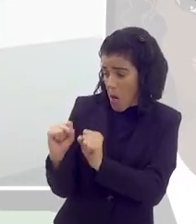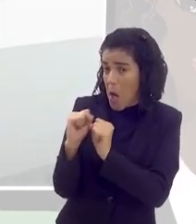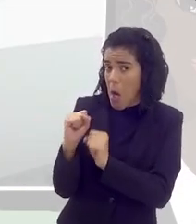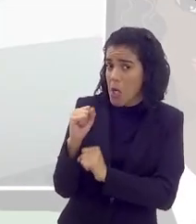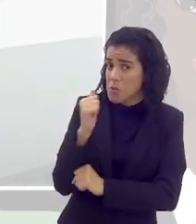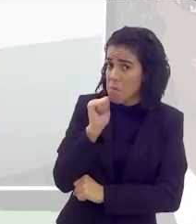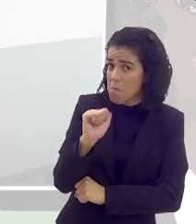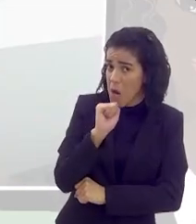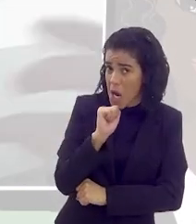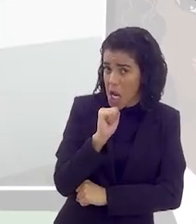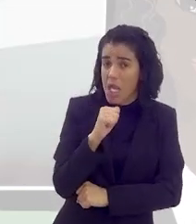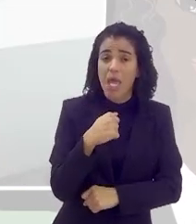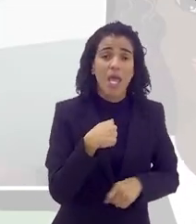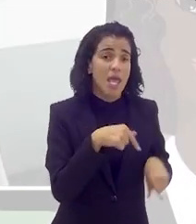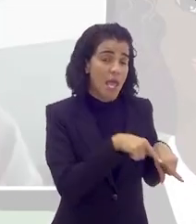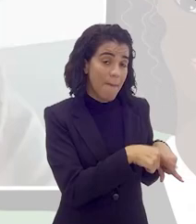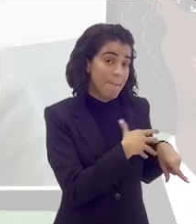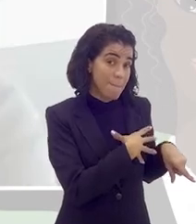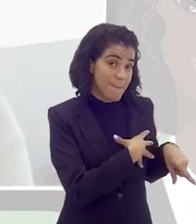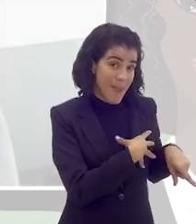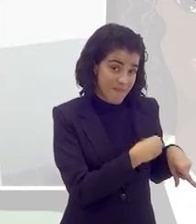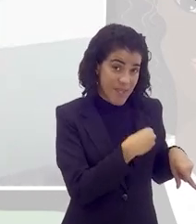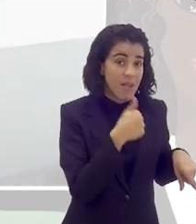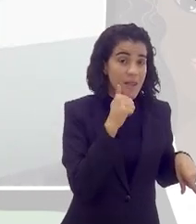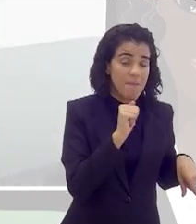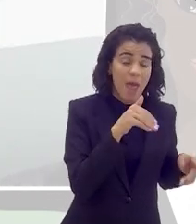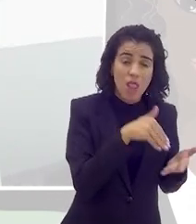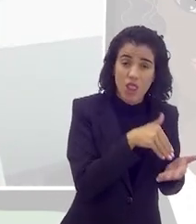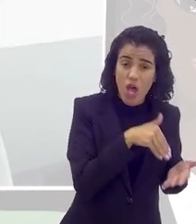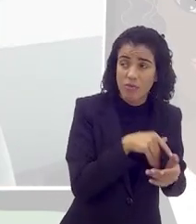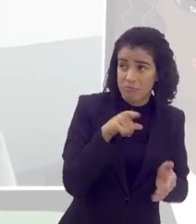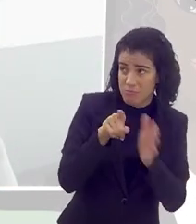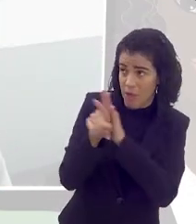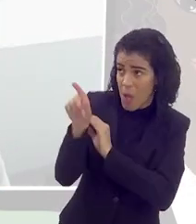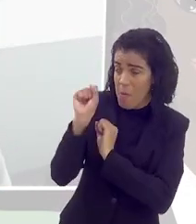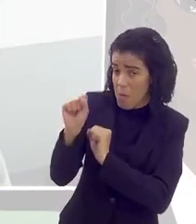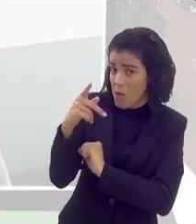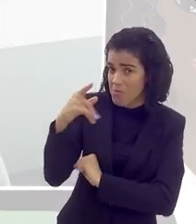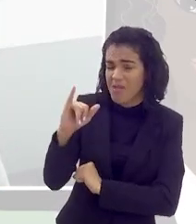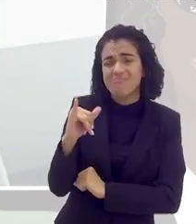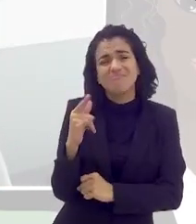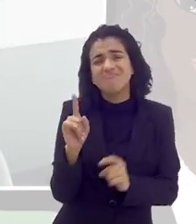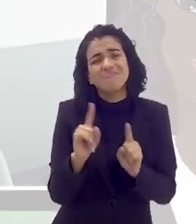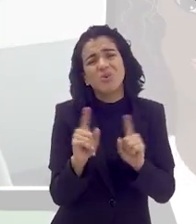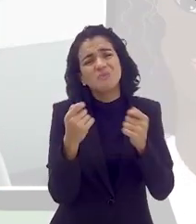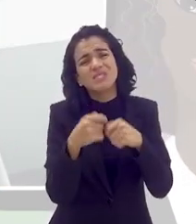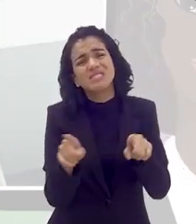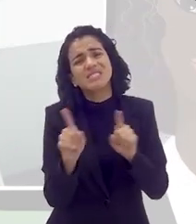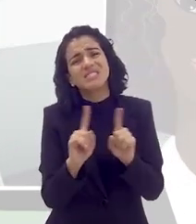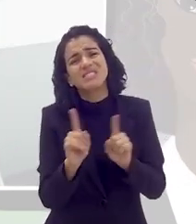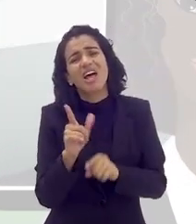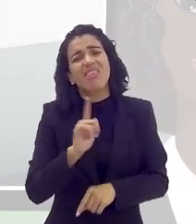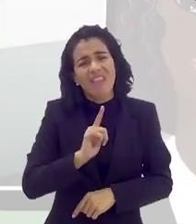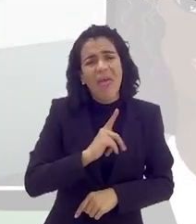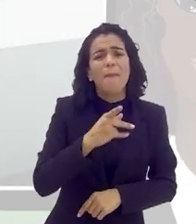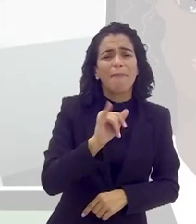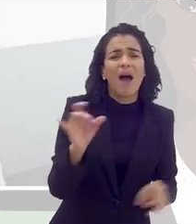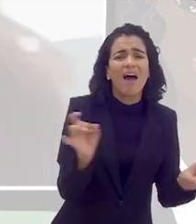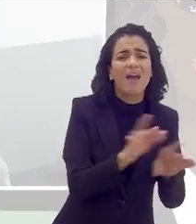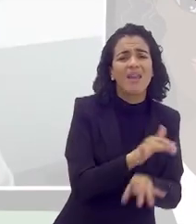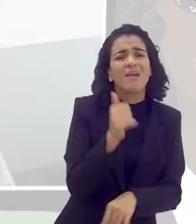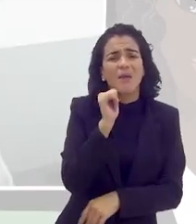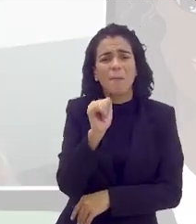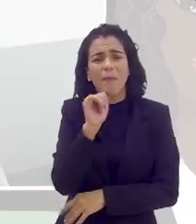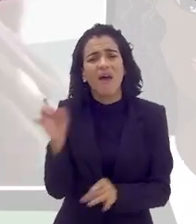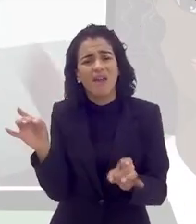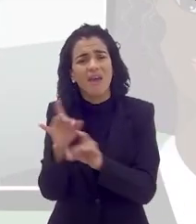perguntou se podia me chamar de mãe e a minha mais nova perguntou para eles se podia chamar ele de pai, né, e a gente conversou com elas e falou assim, olha, não precisa, você